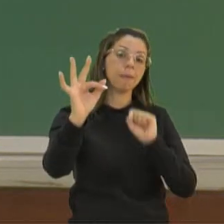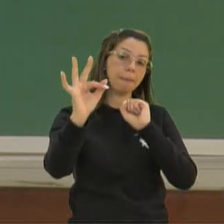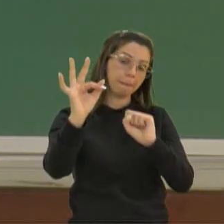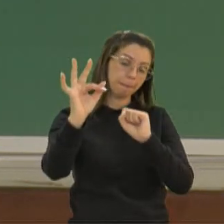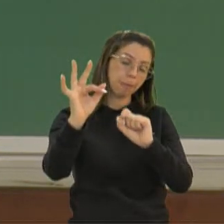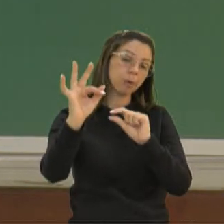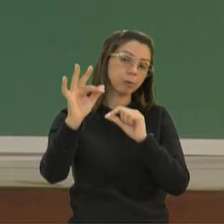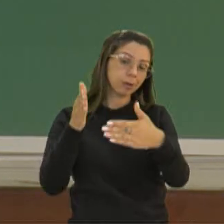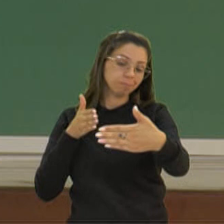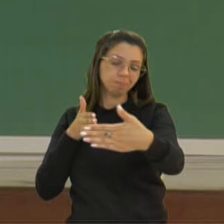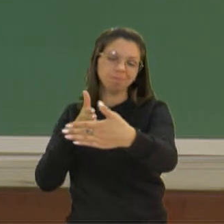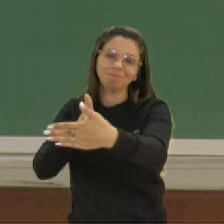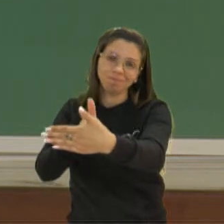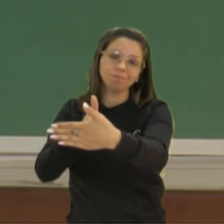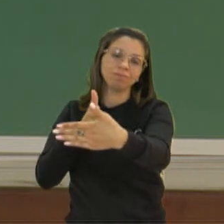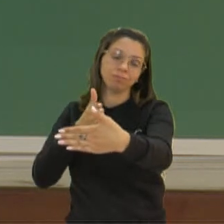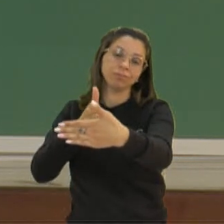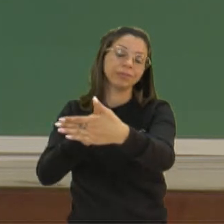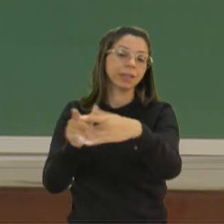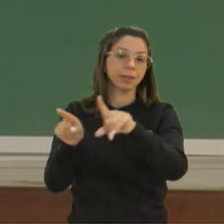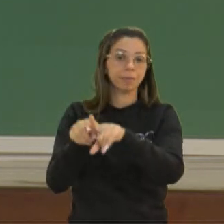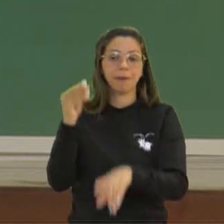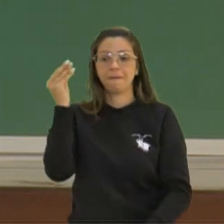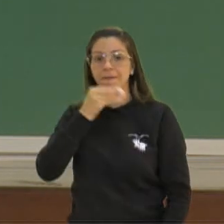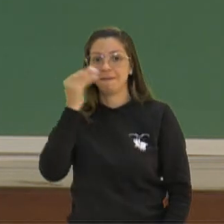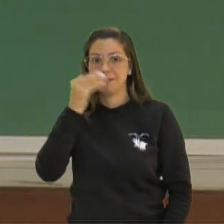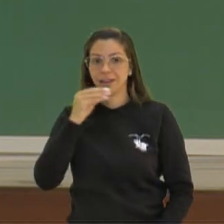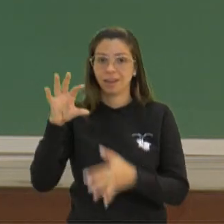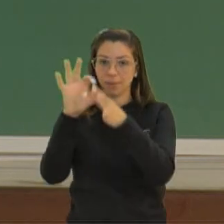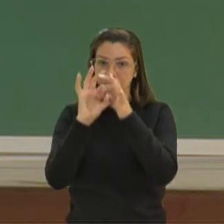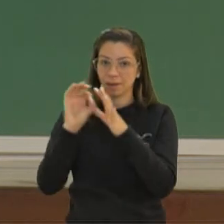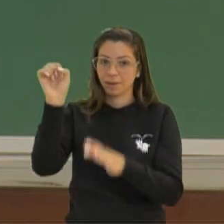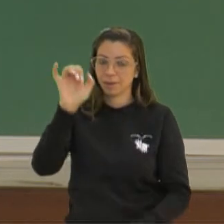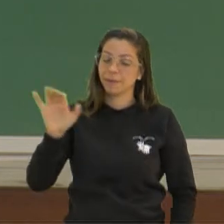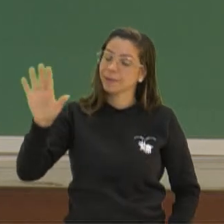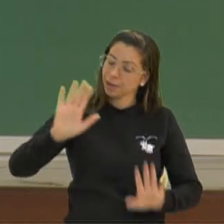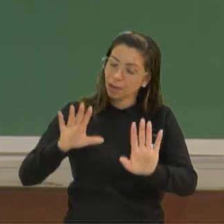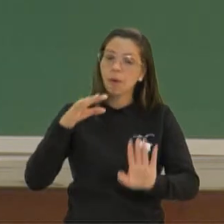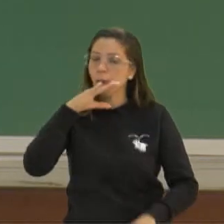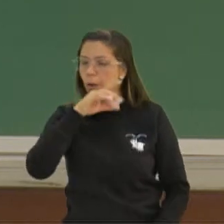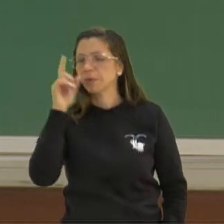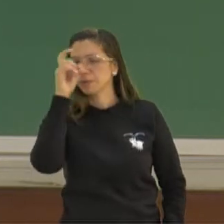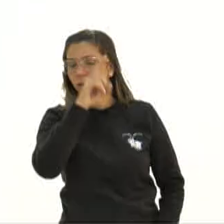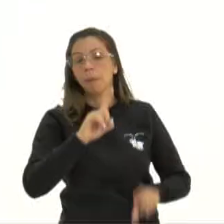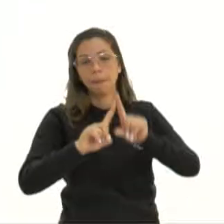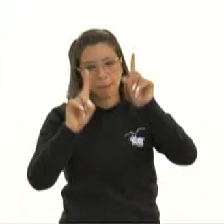entrave, ou até a falência da União Europeia. Lógico que isso é muito difícil, mas pode acontecer.